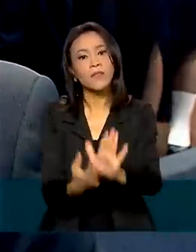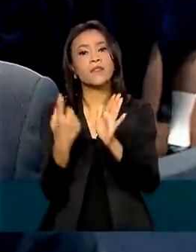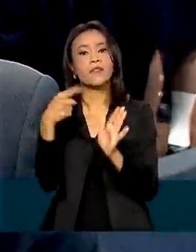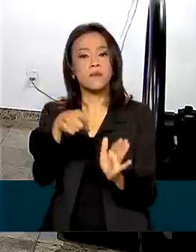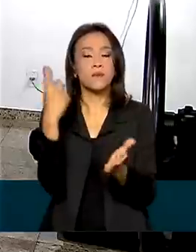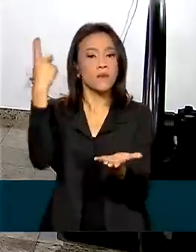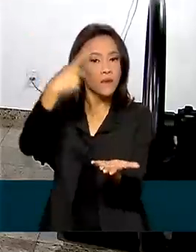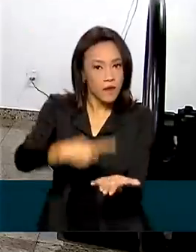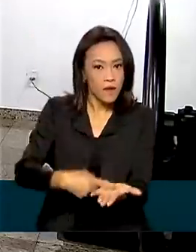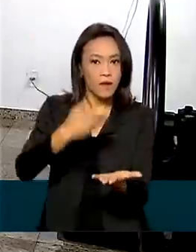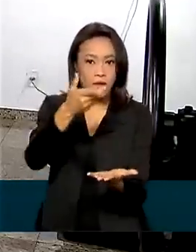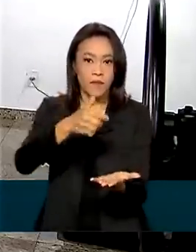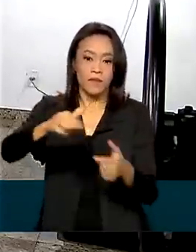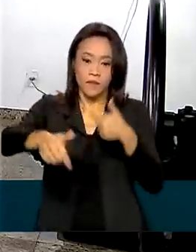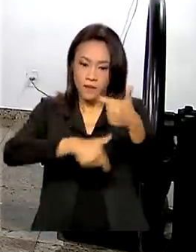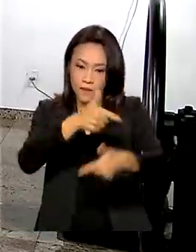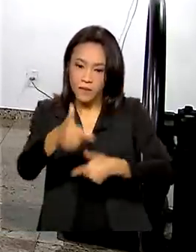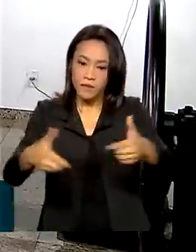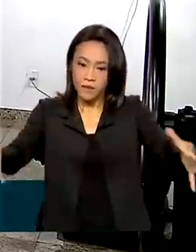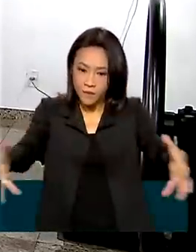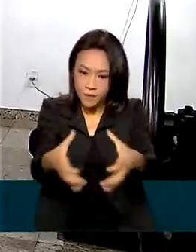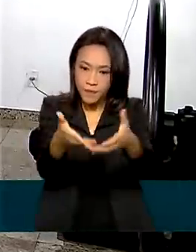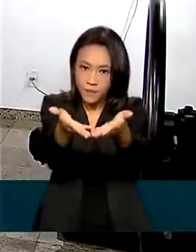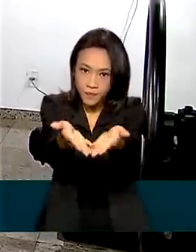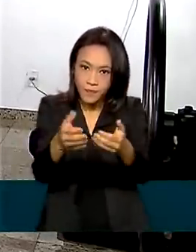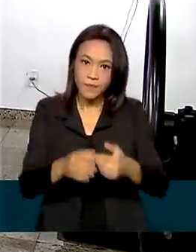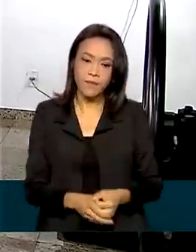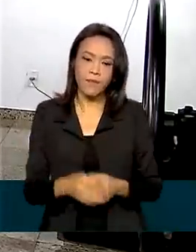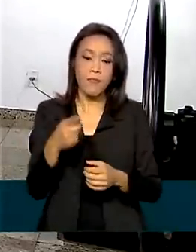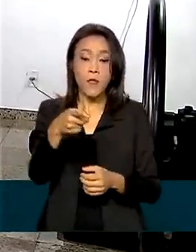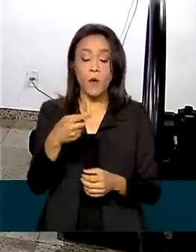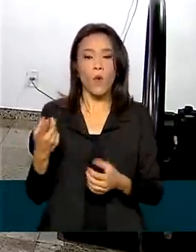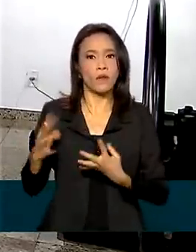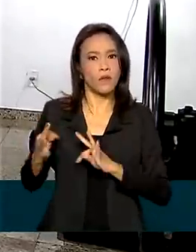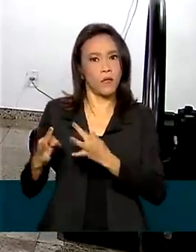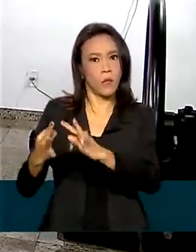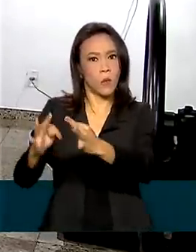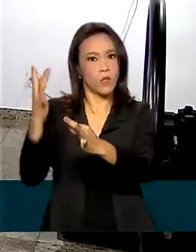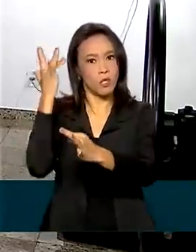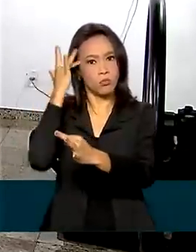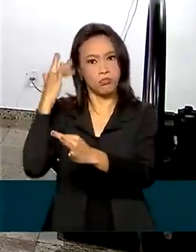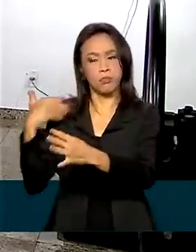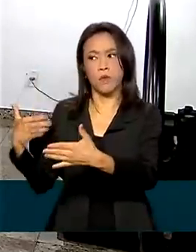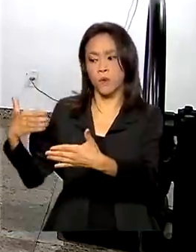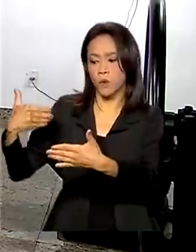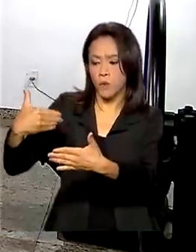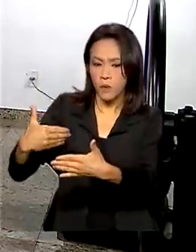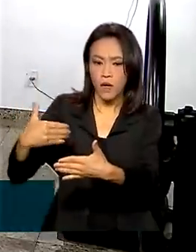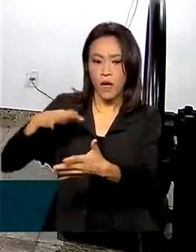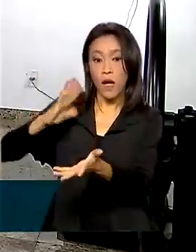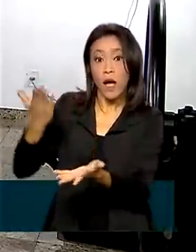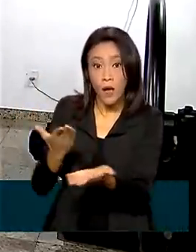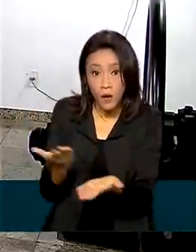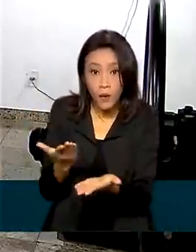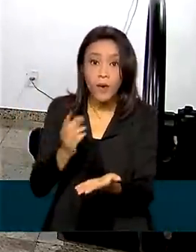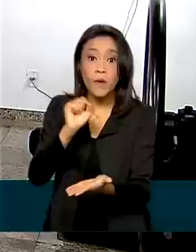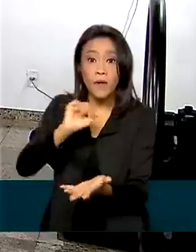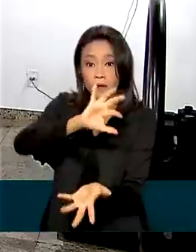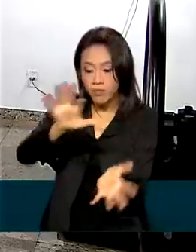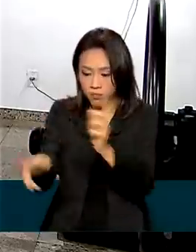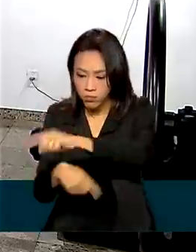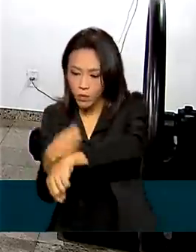Oficial da União. Com os avanços tecnológicos, em 2017, o dou passou a ser exclusivamente